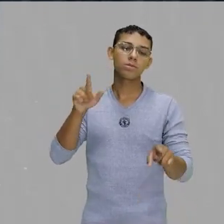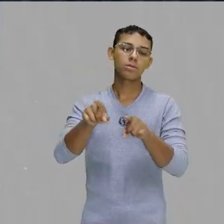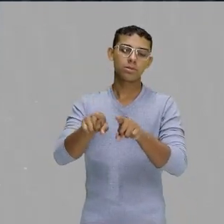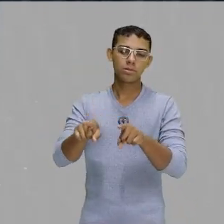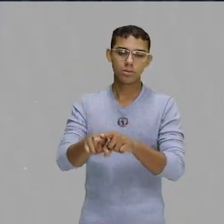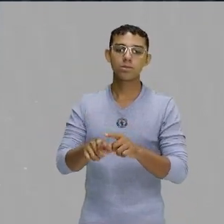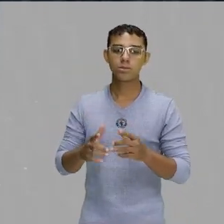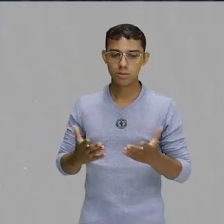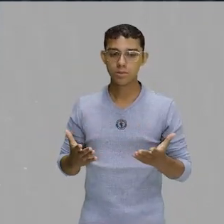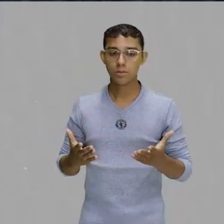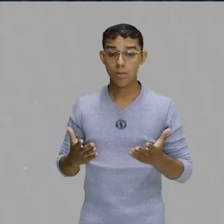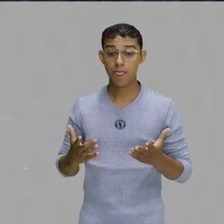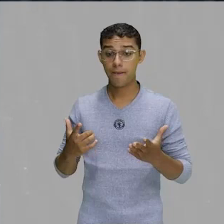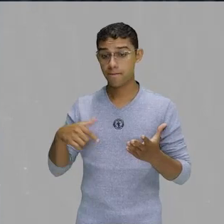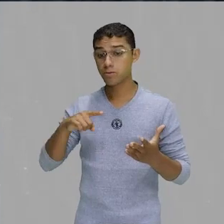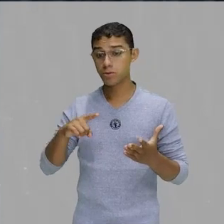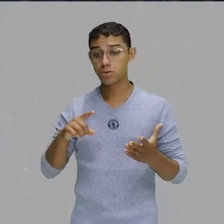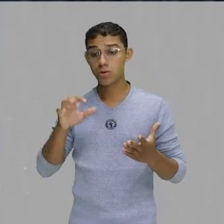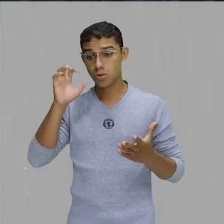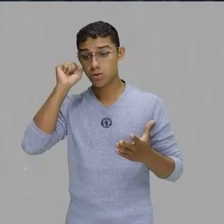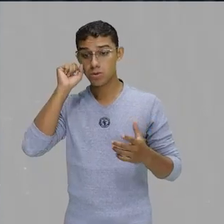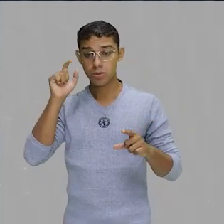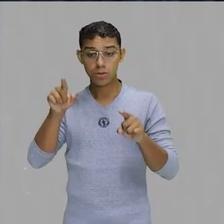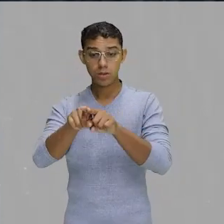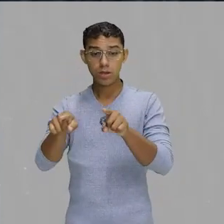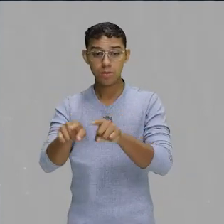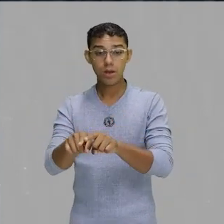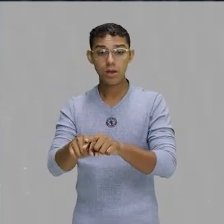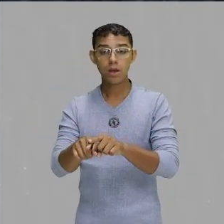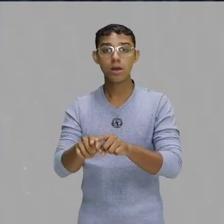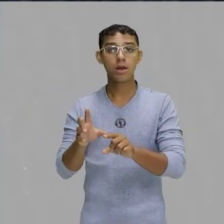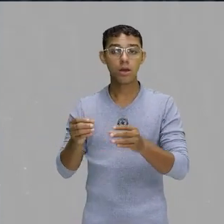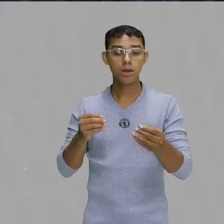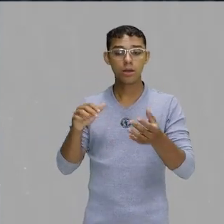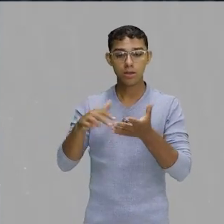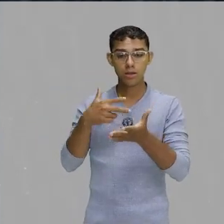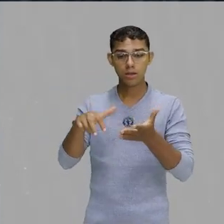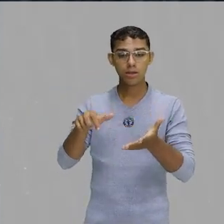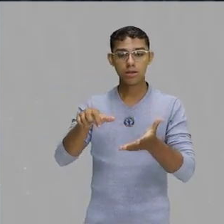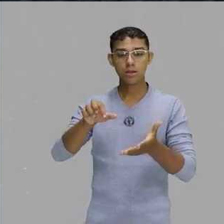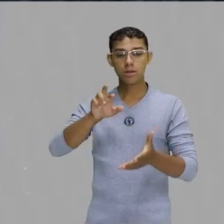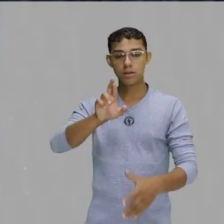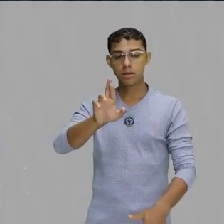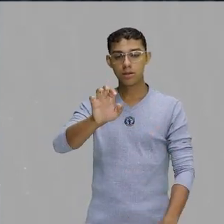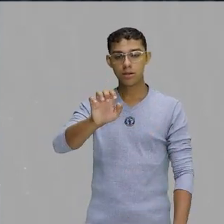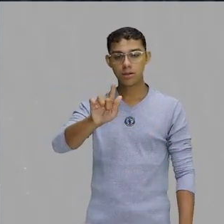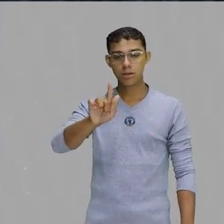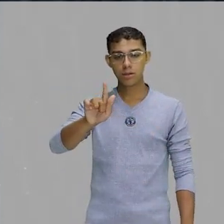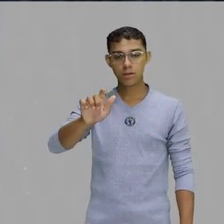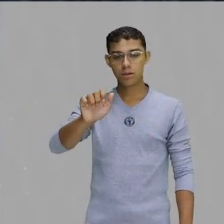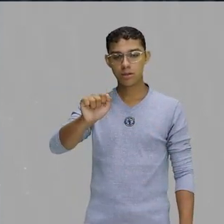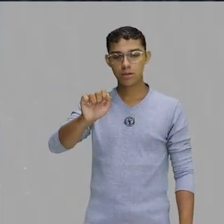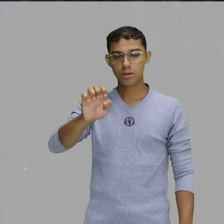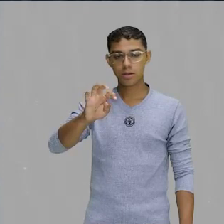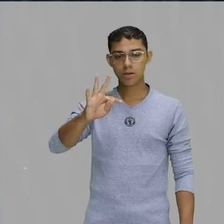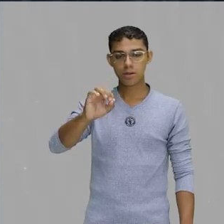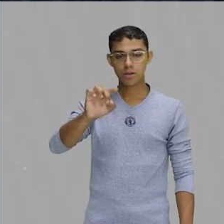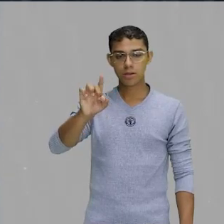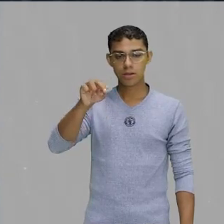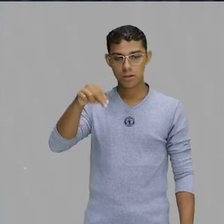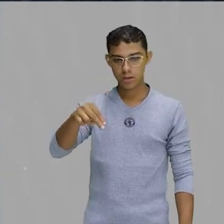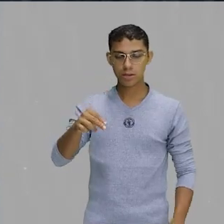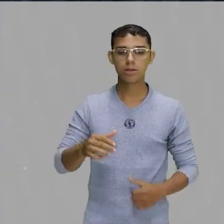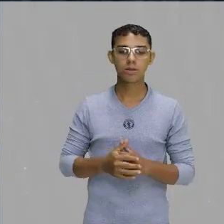Love. O Zucke vocês já devem ter ouvido falar também e que dança no reggaeton, tá? Então, aquele clássico Despacitos tem